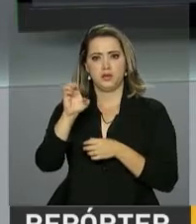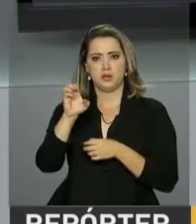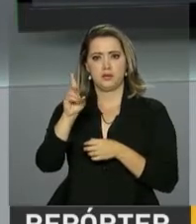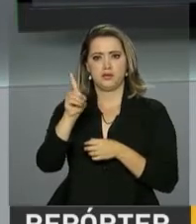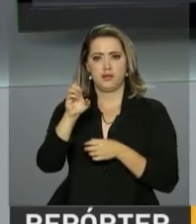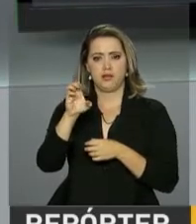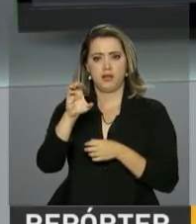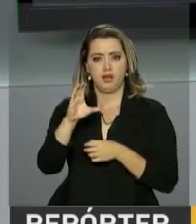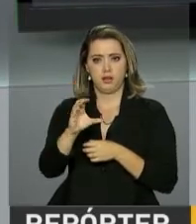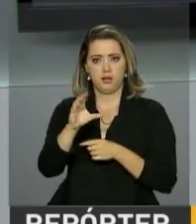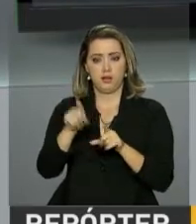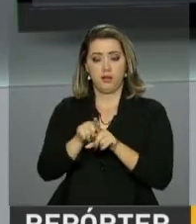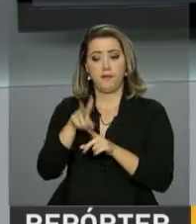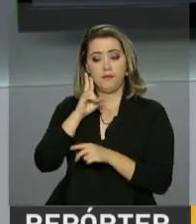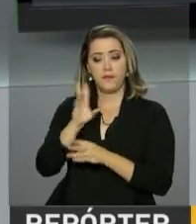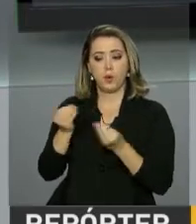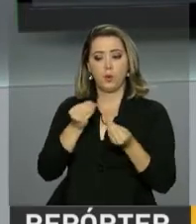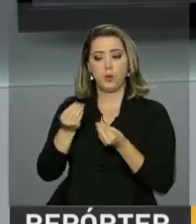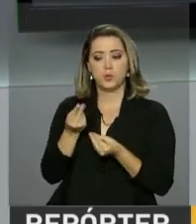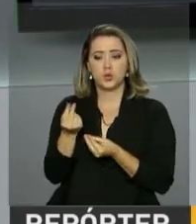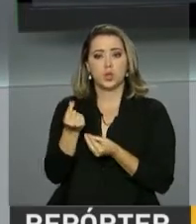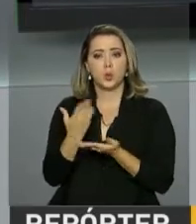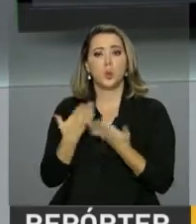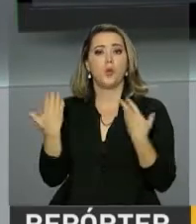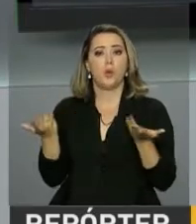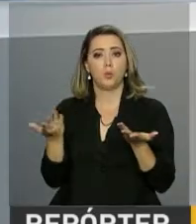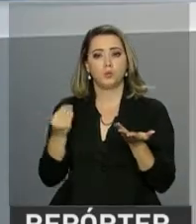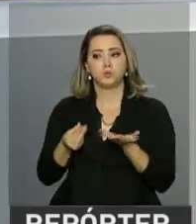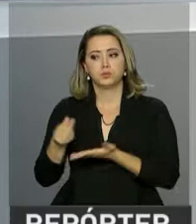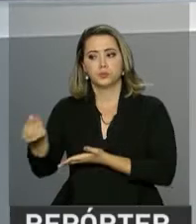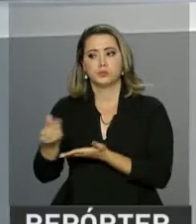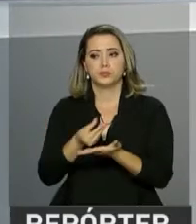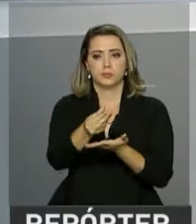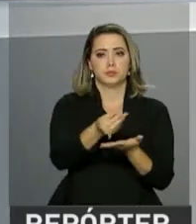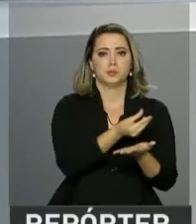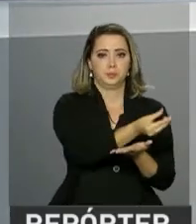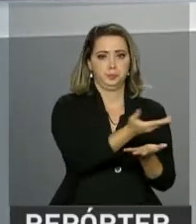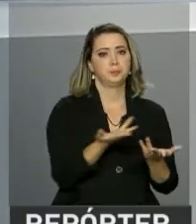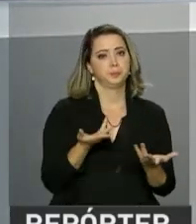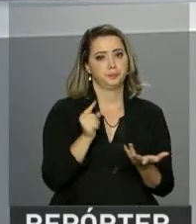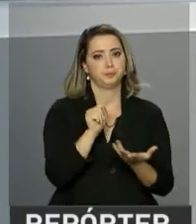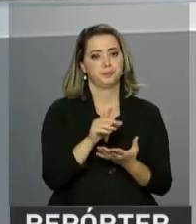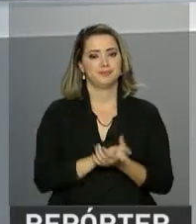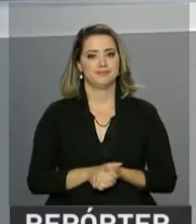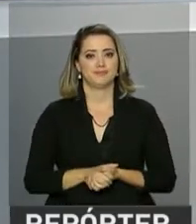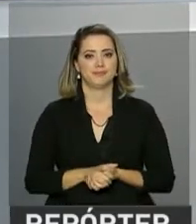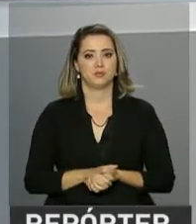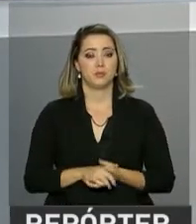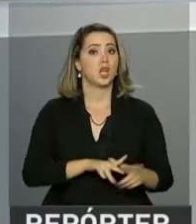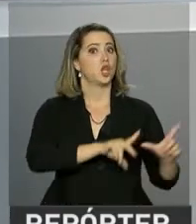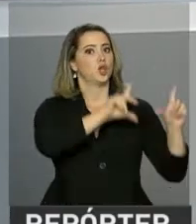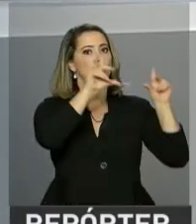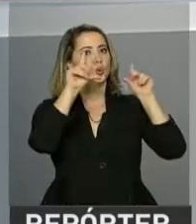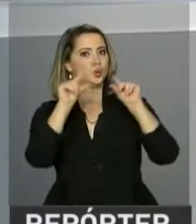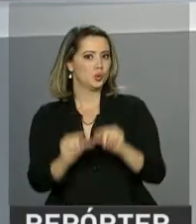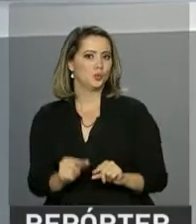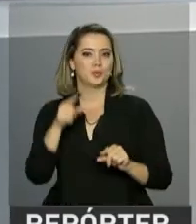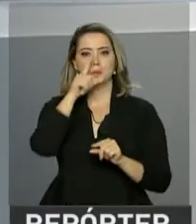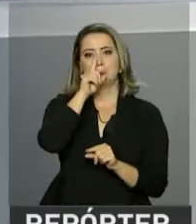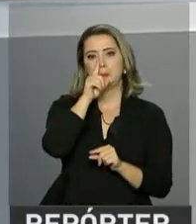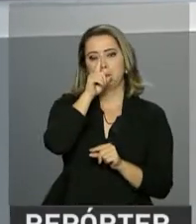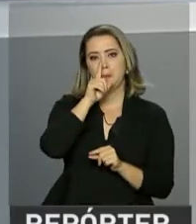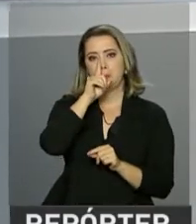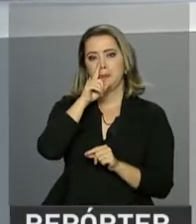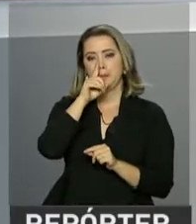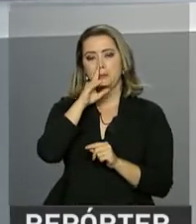Integração define o valor a ser disponibilizado. Reduzir o risco de ataques cibernéticos. Um